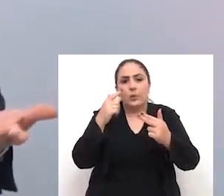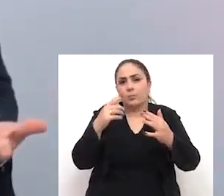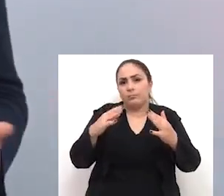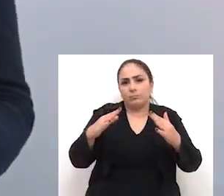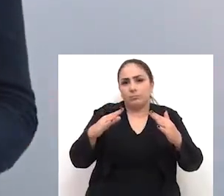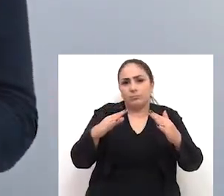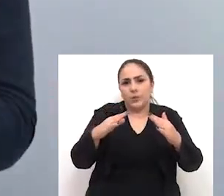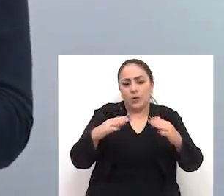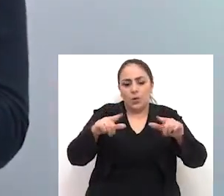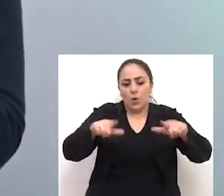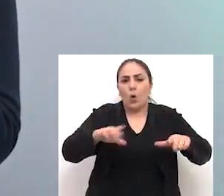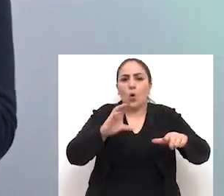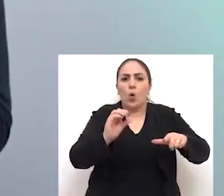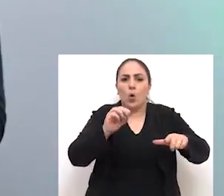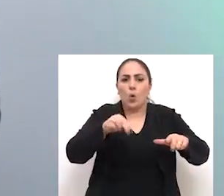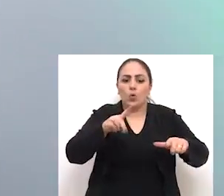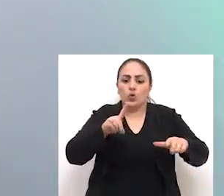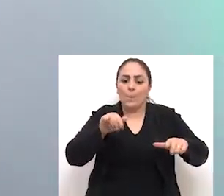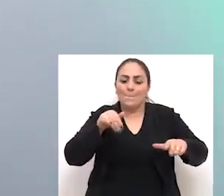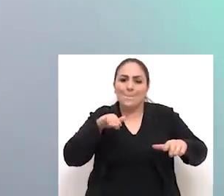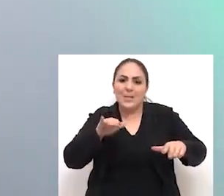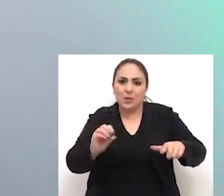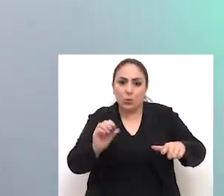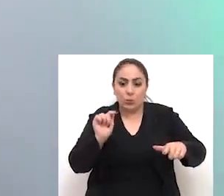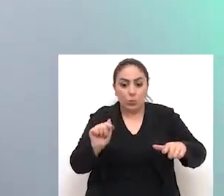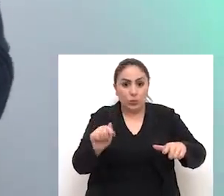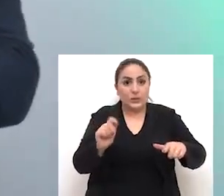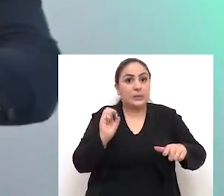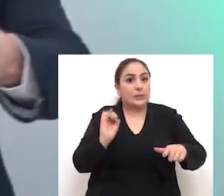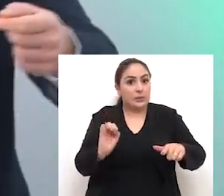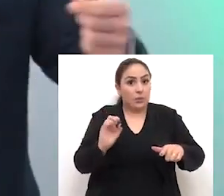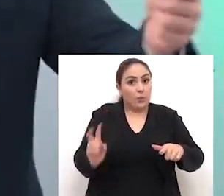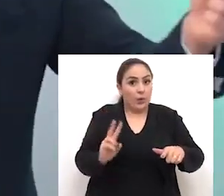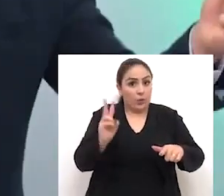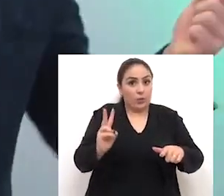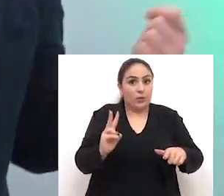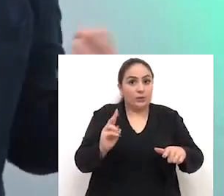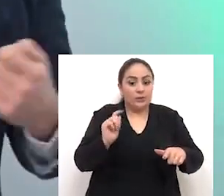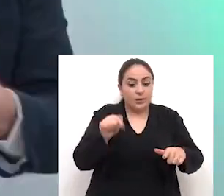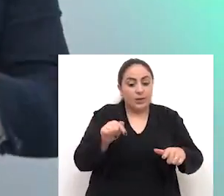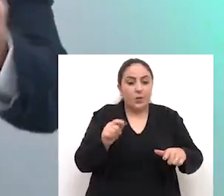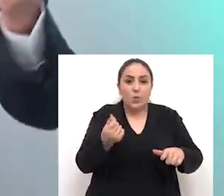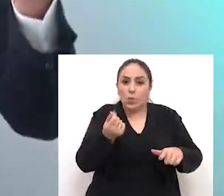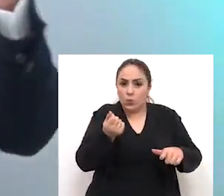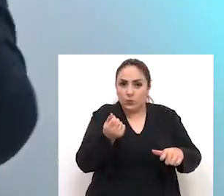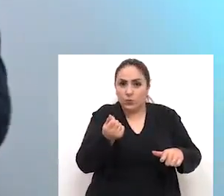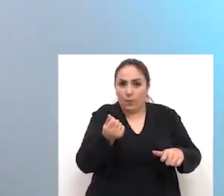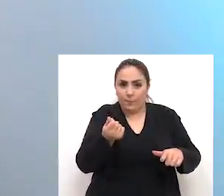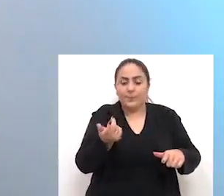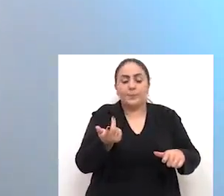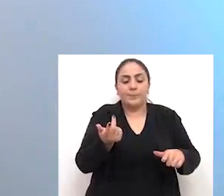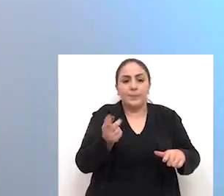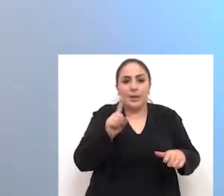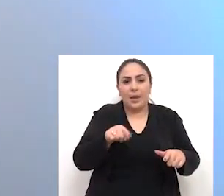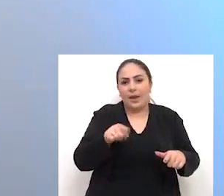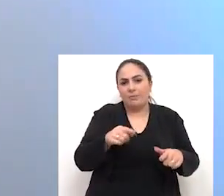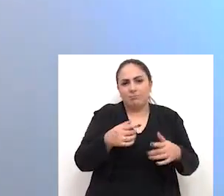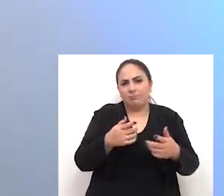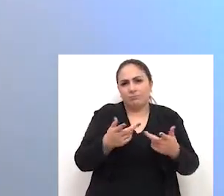eu alertei aqui. Se o condomínio, se o preço do condomínio, custo do condomínio